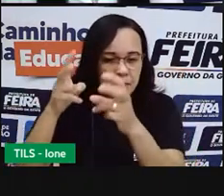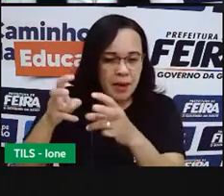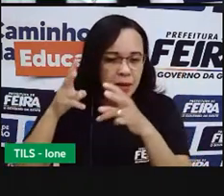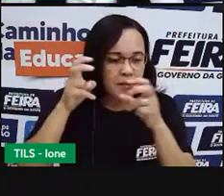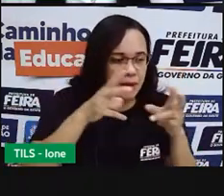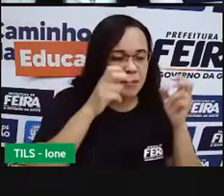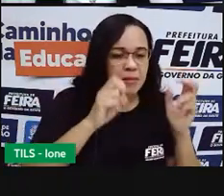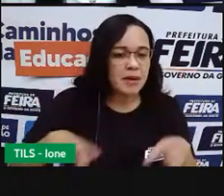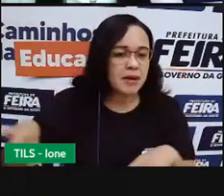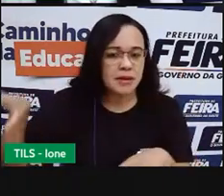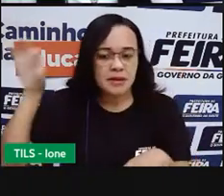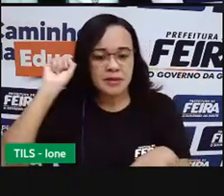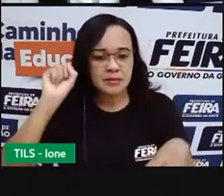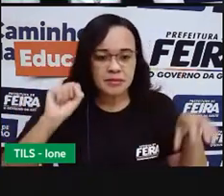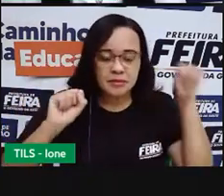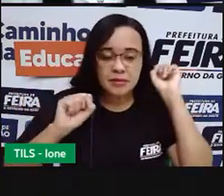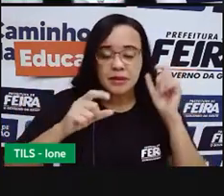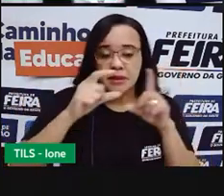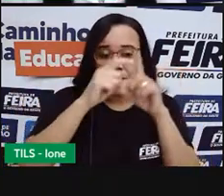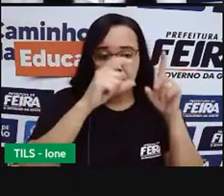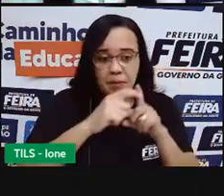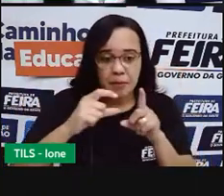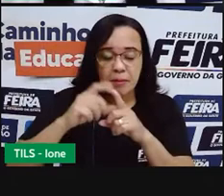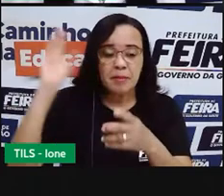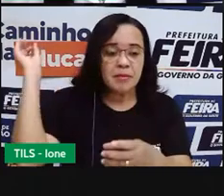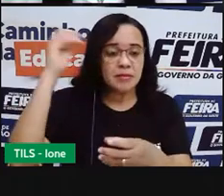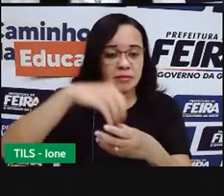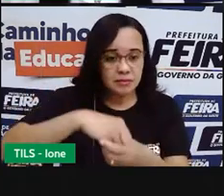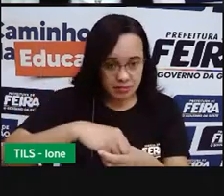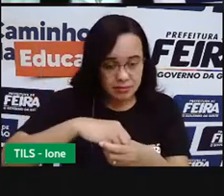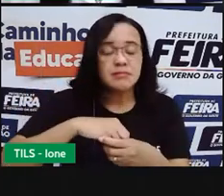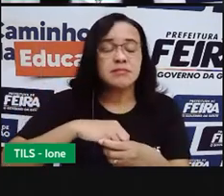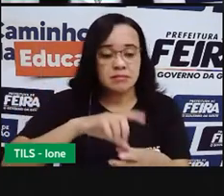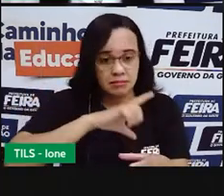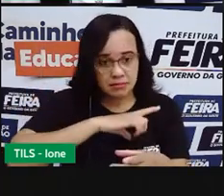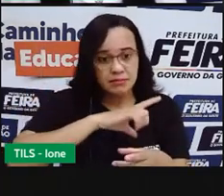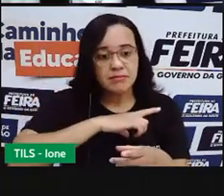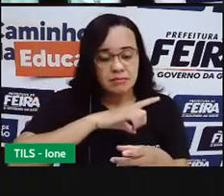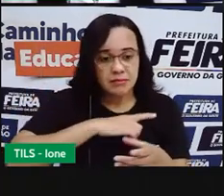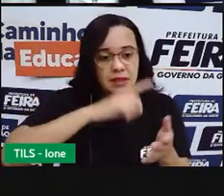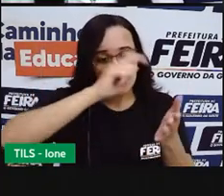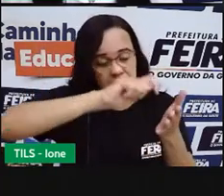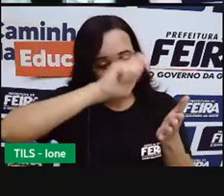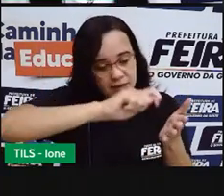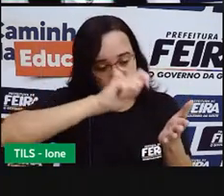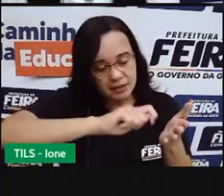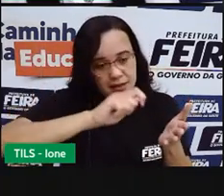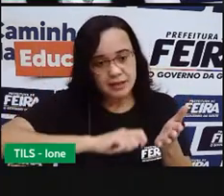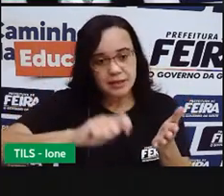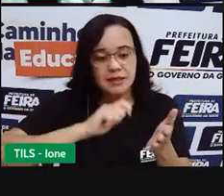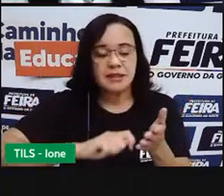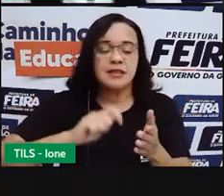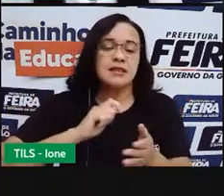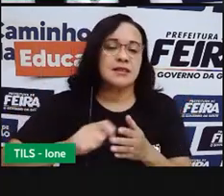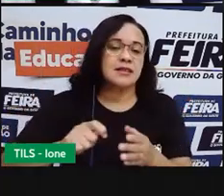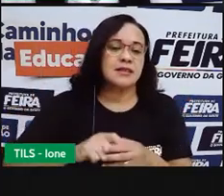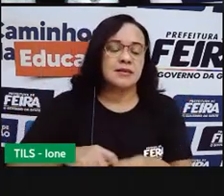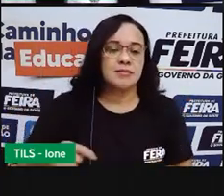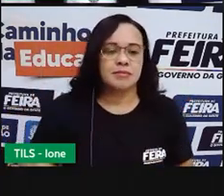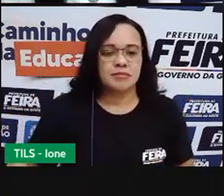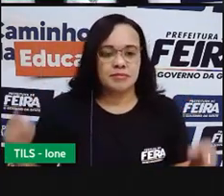presente nas palavras, reconhecendo a representação escrita dos elementos sonoros.